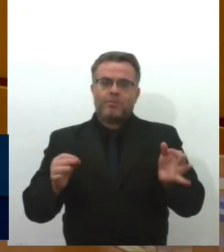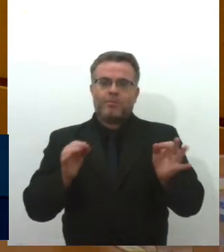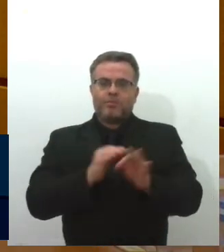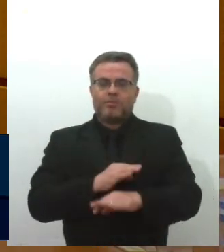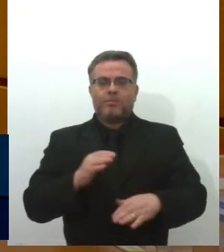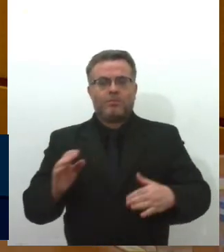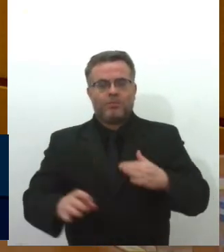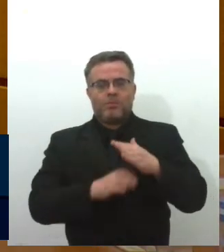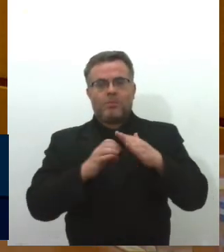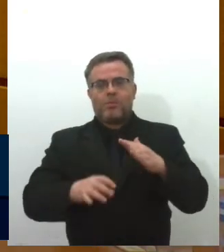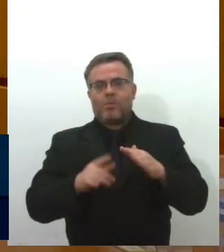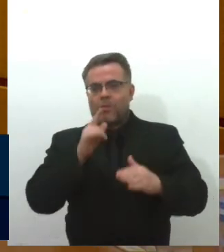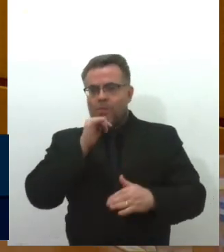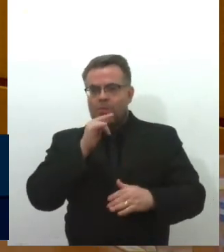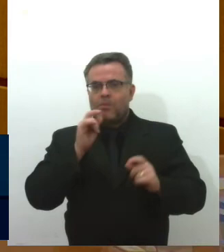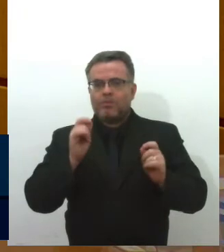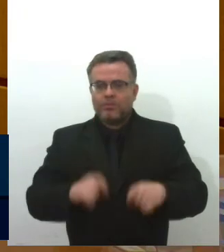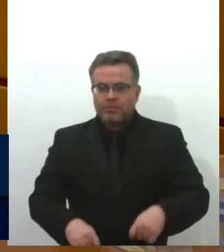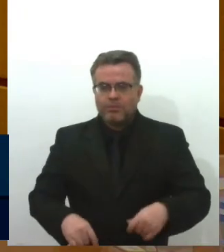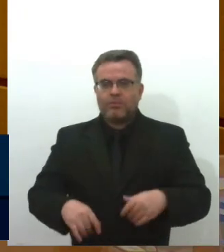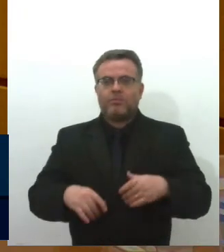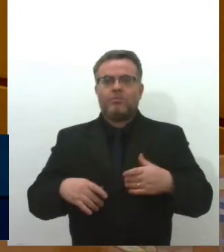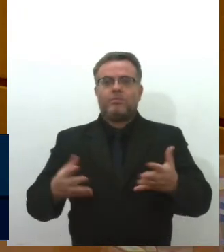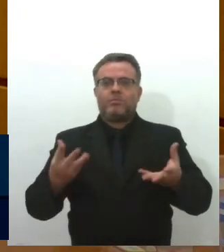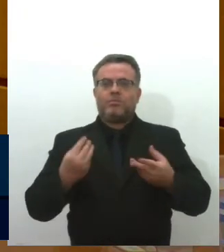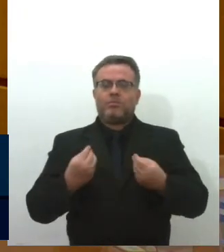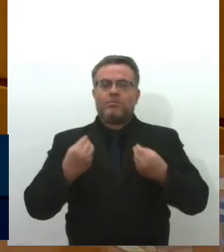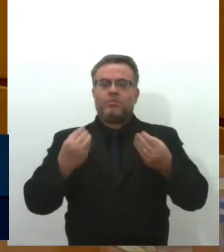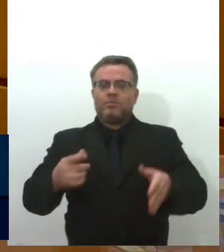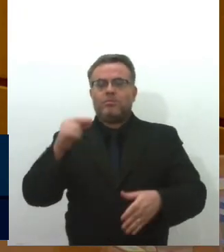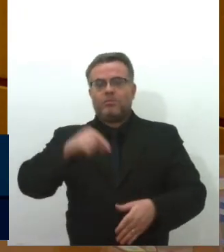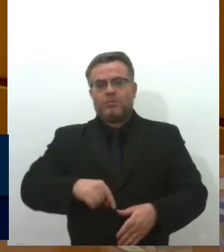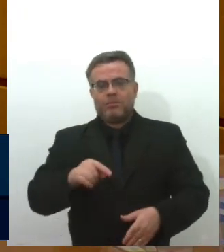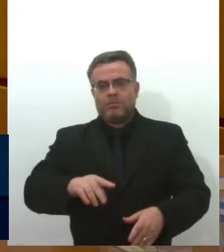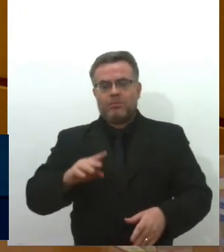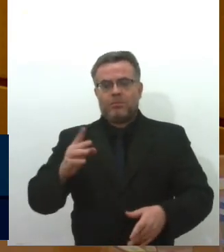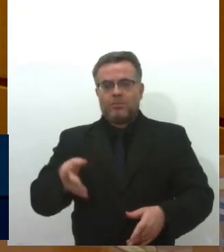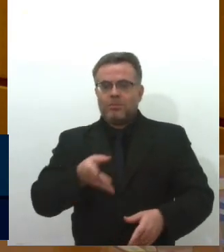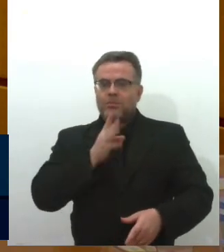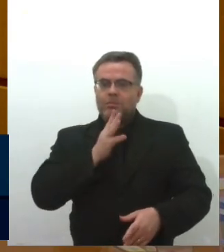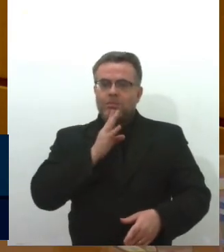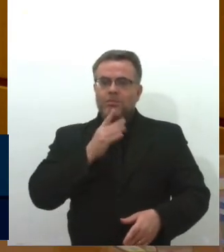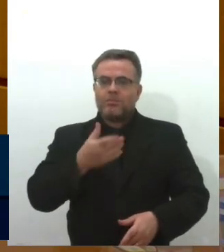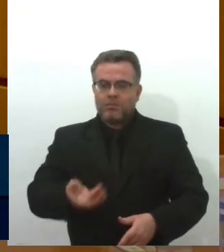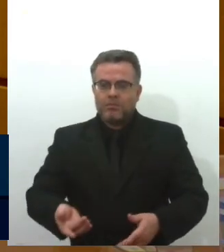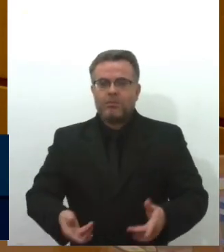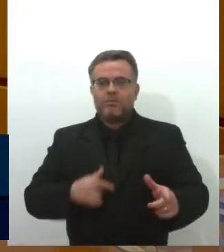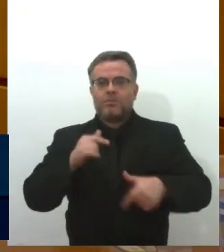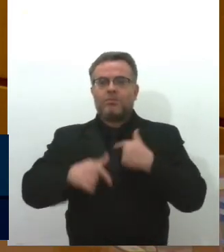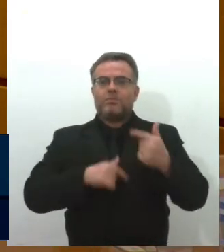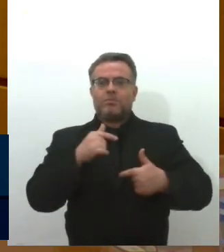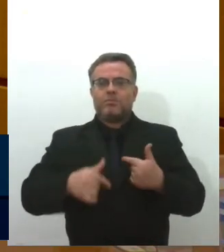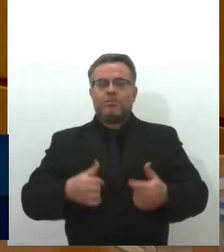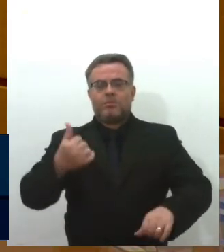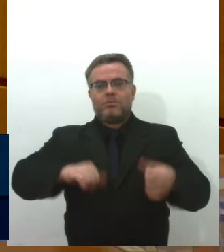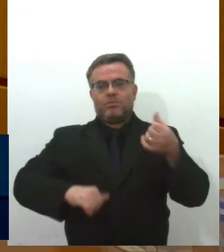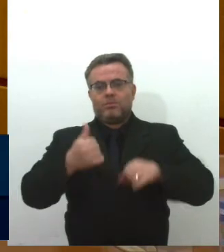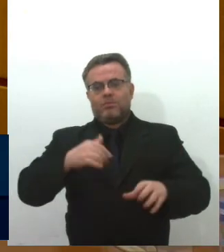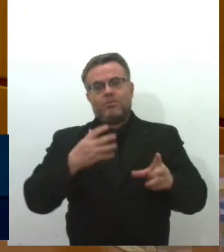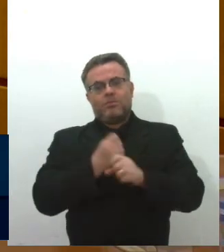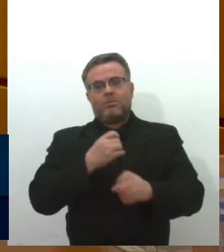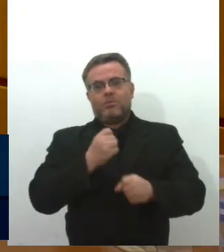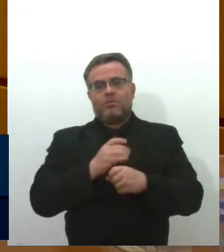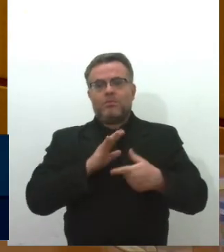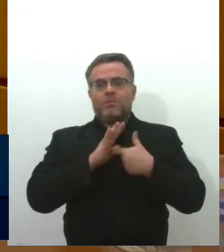reconhecida no Estado por oferecer um serviço ruim. Um dos órgãos do governo com a pior avaliação, repara,